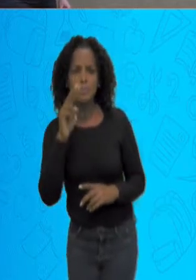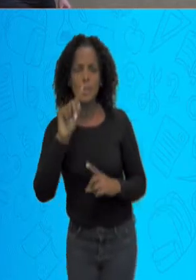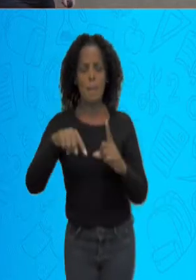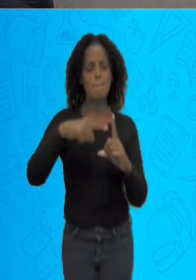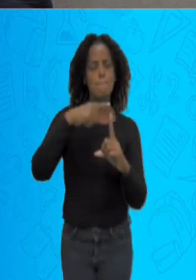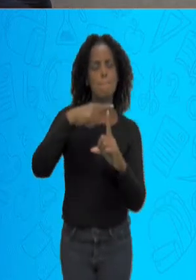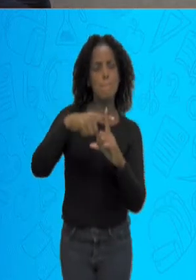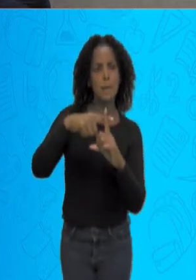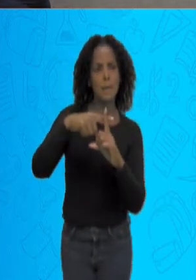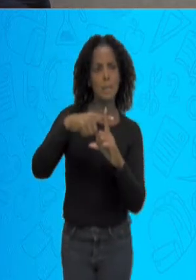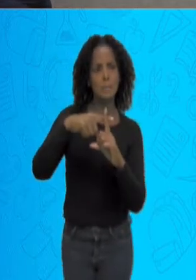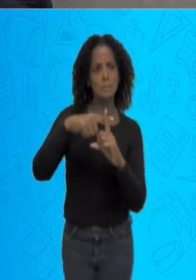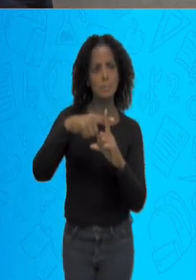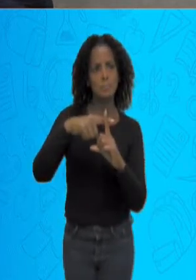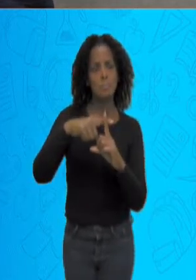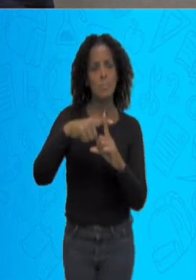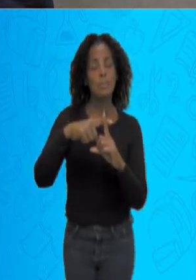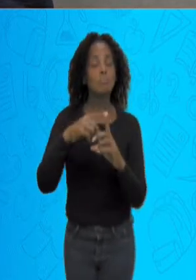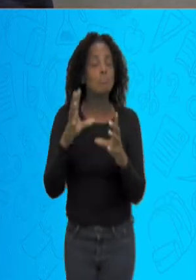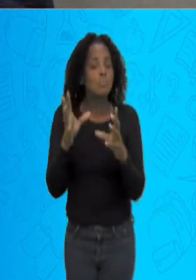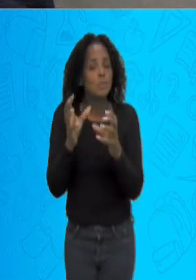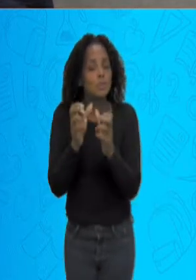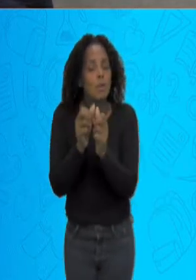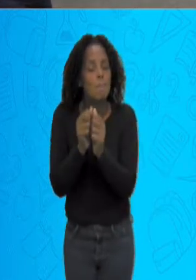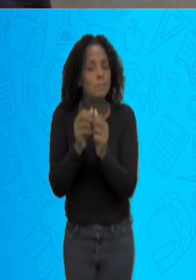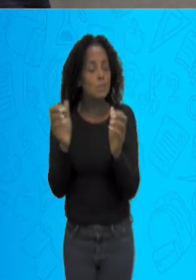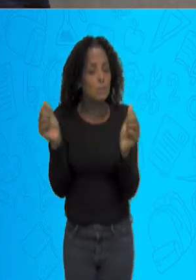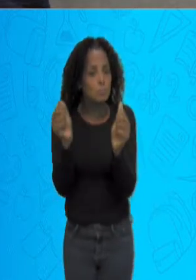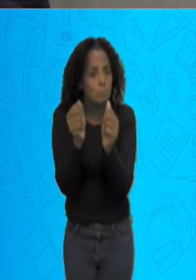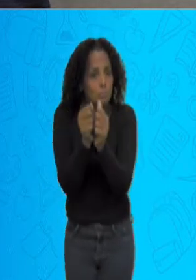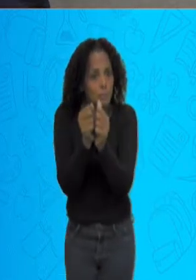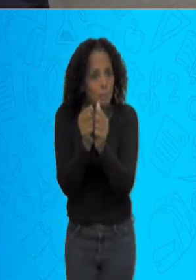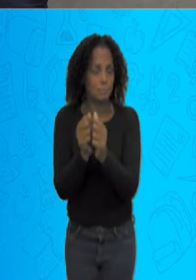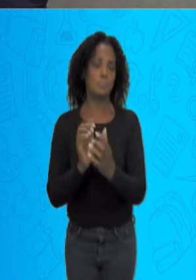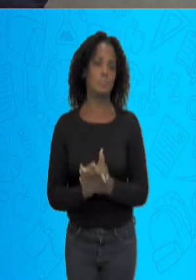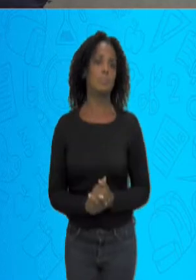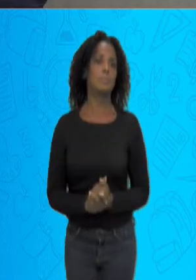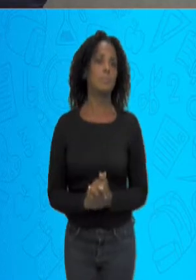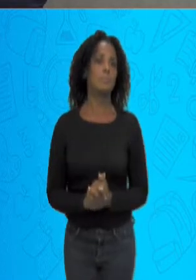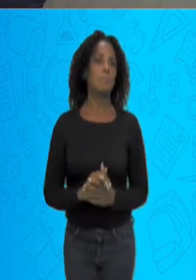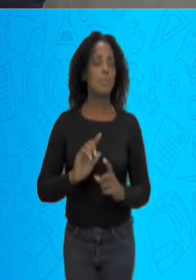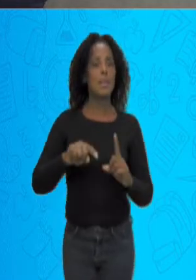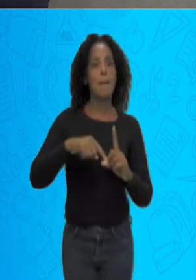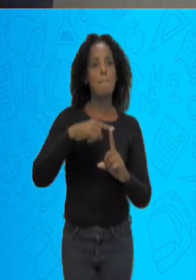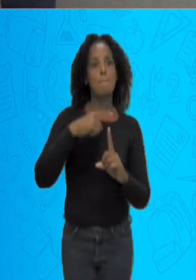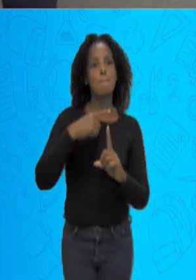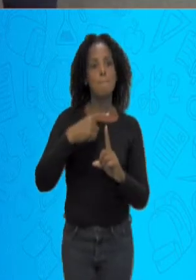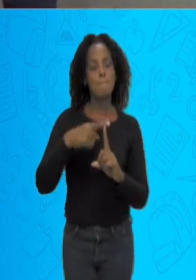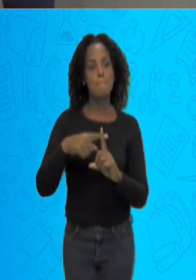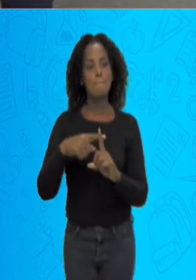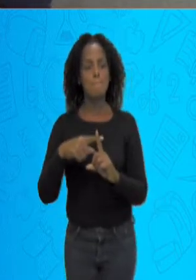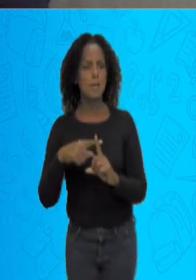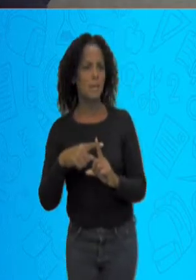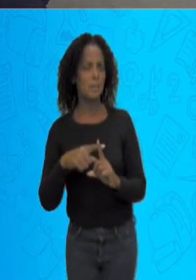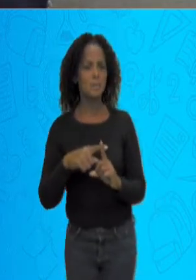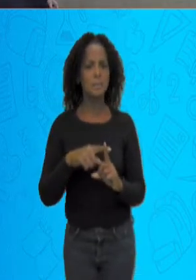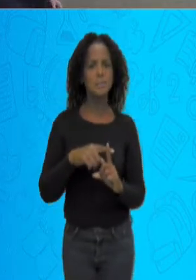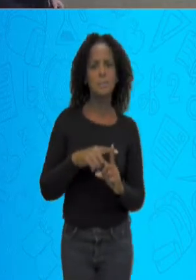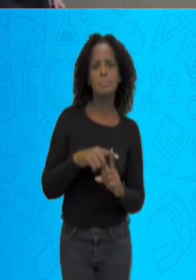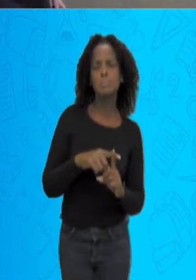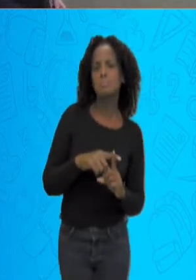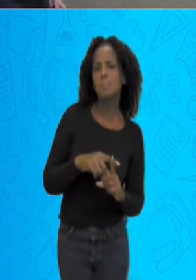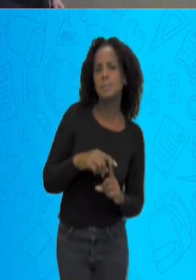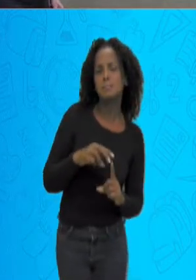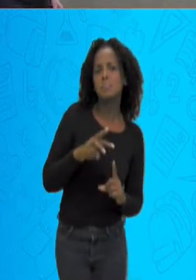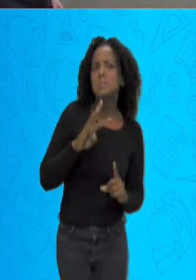adição, é porque vocês estão somando, vocês vão juntar. Mais o quê? Nós sabemos que nós temos três. Será